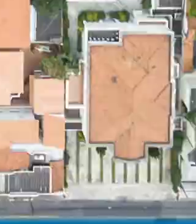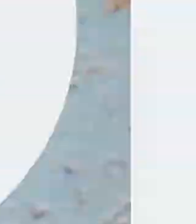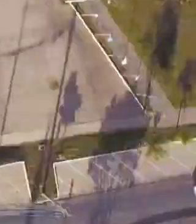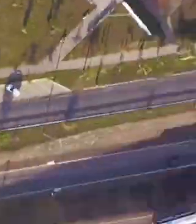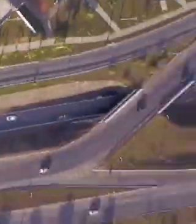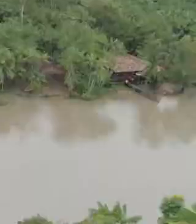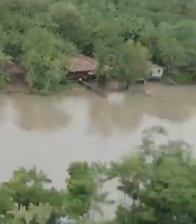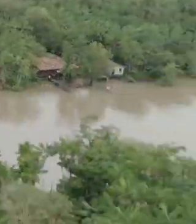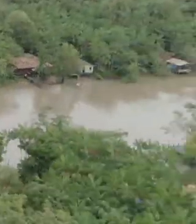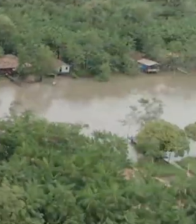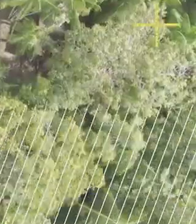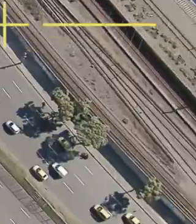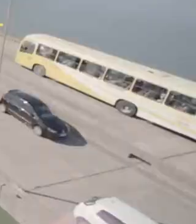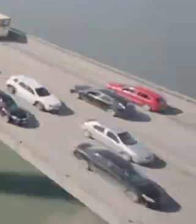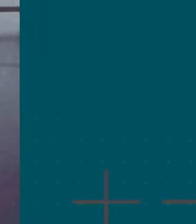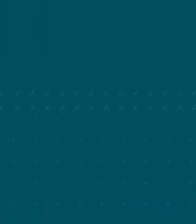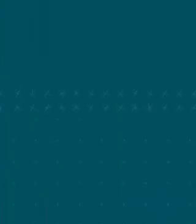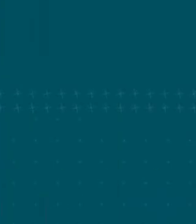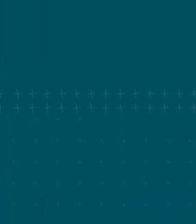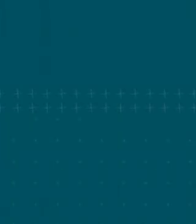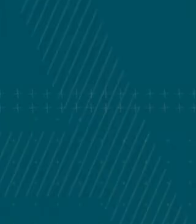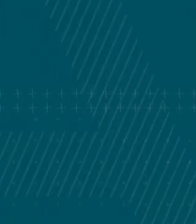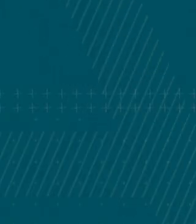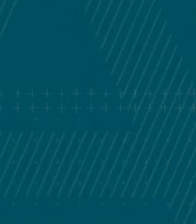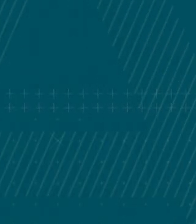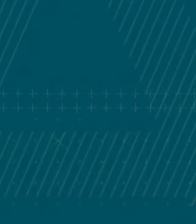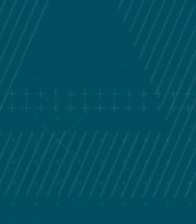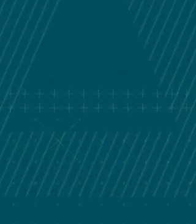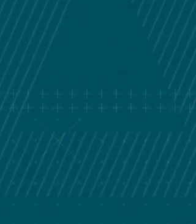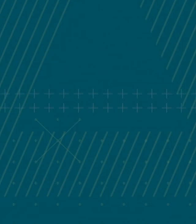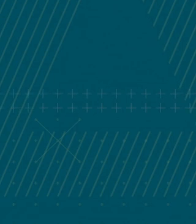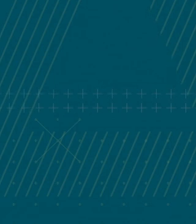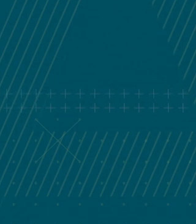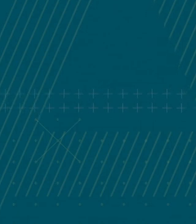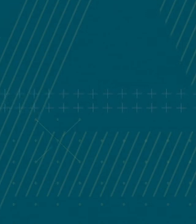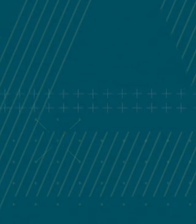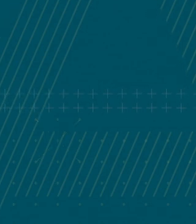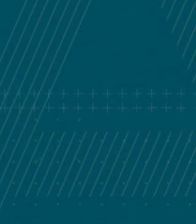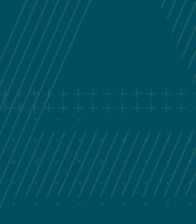Tchau! Tchau! Tchau! Tchau! Tchau!